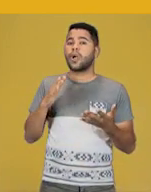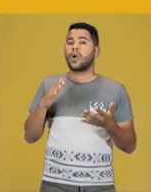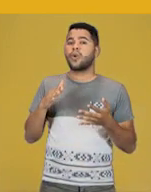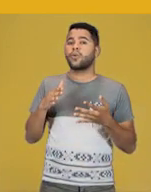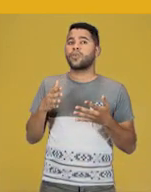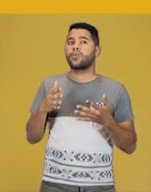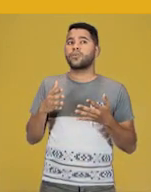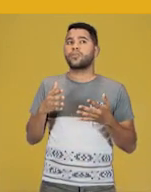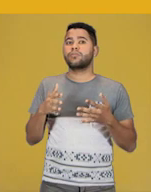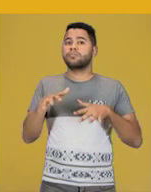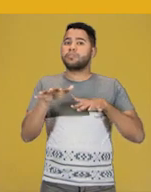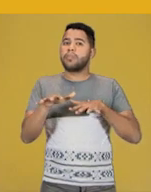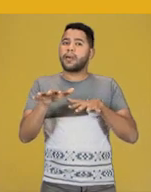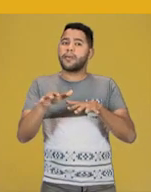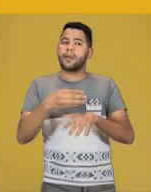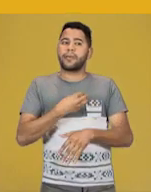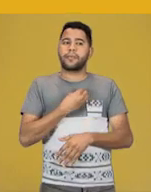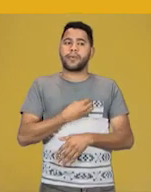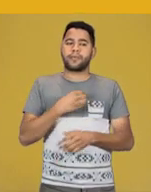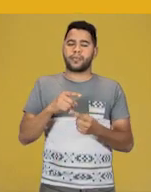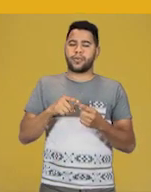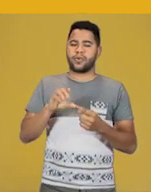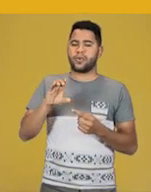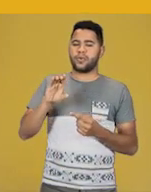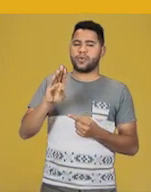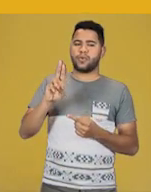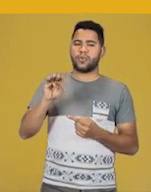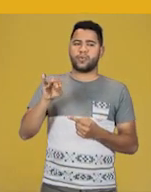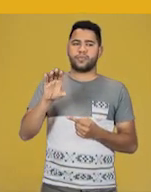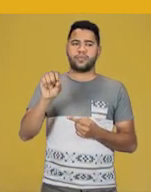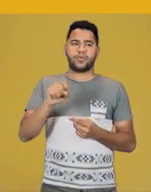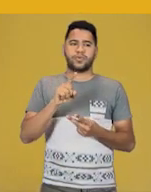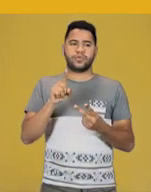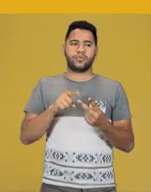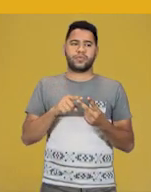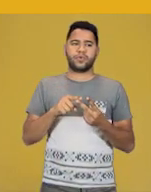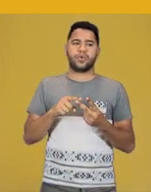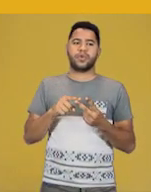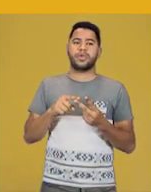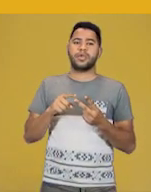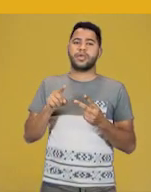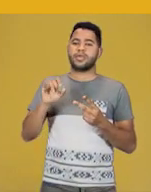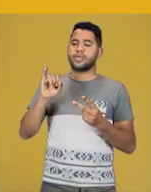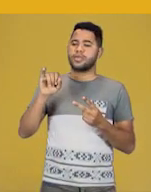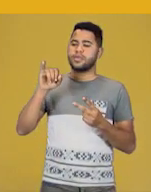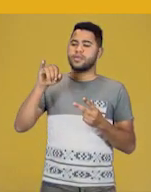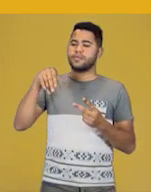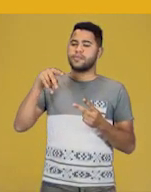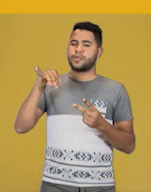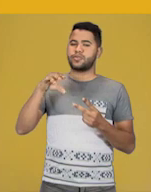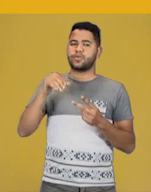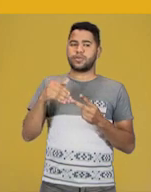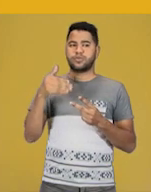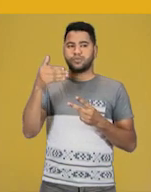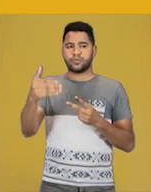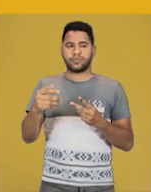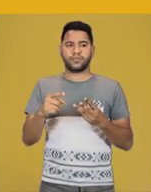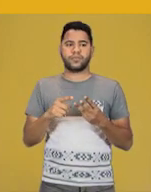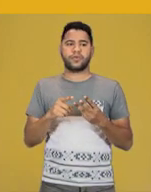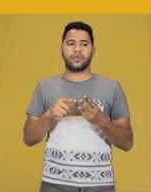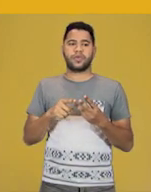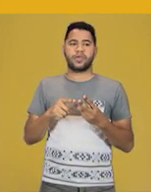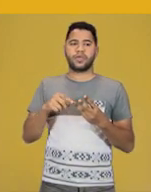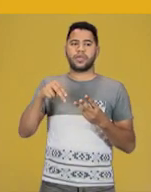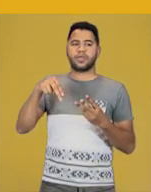movimentos que ele participou aí? Cubismo, Post-Impressionismo, Neoclassicismo e Surrealismo. Então,